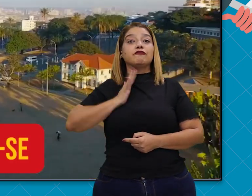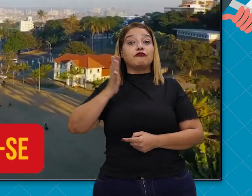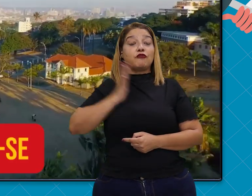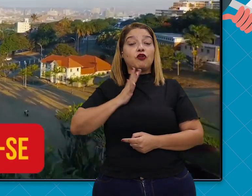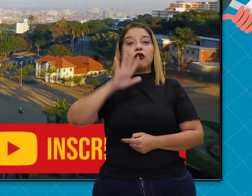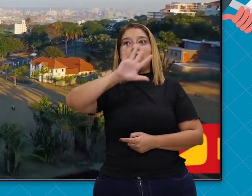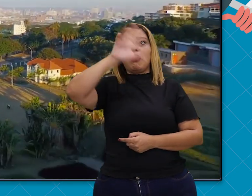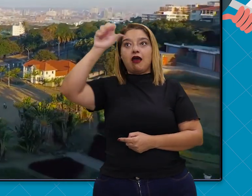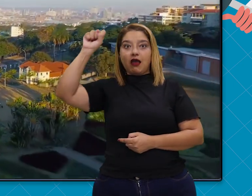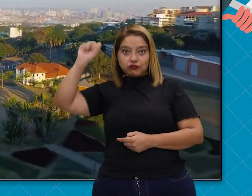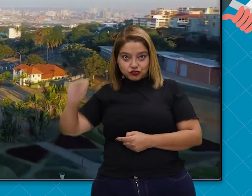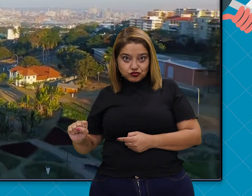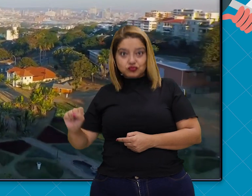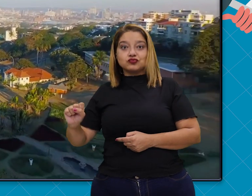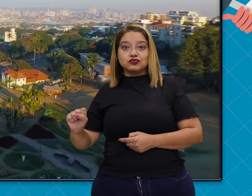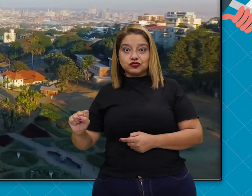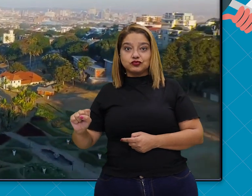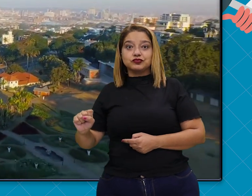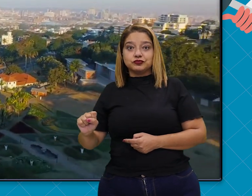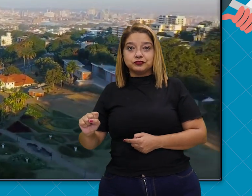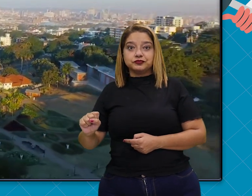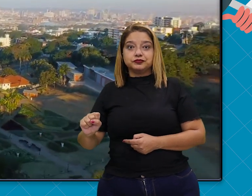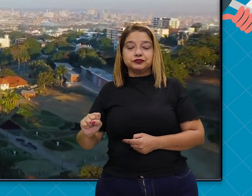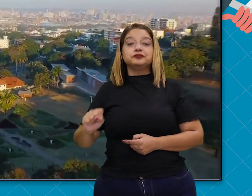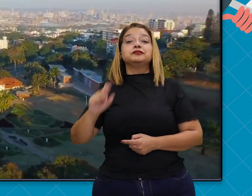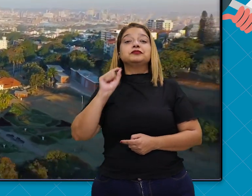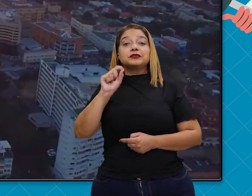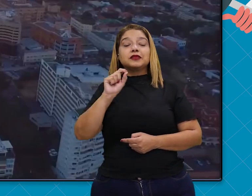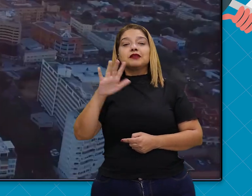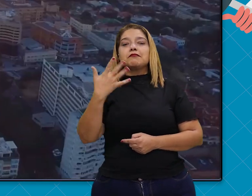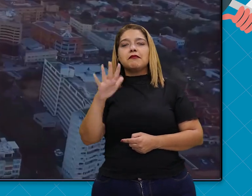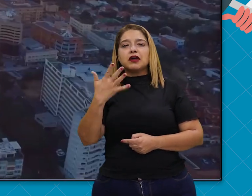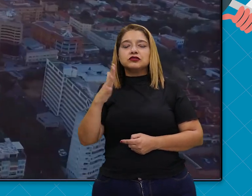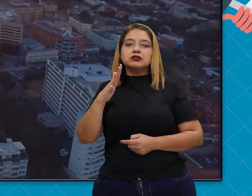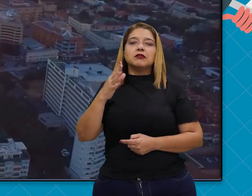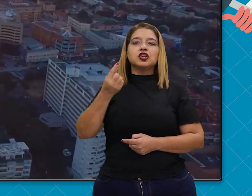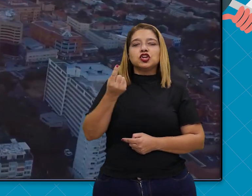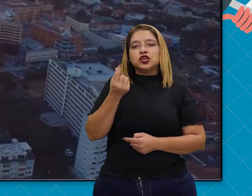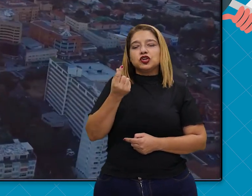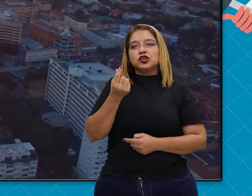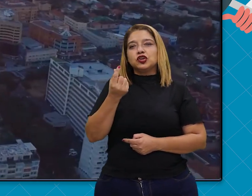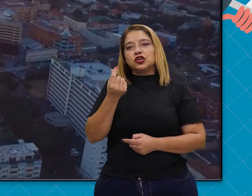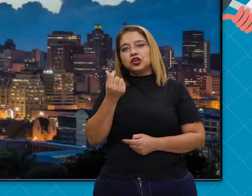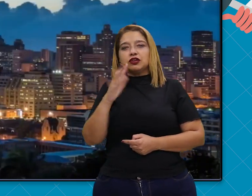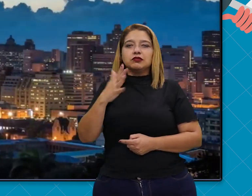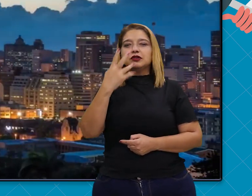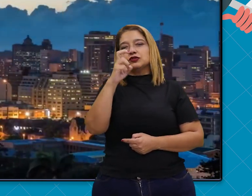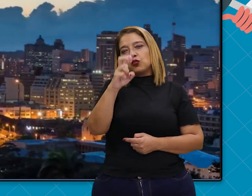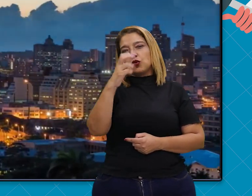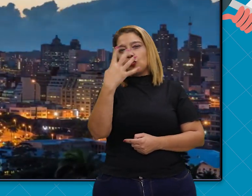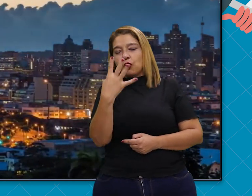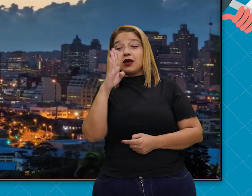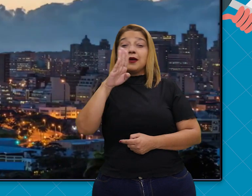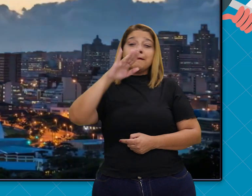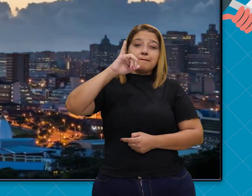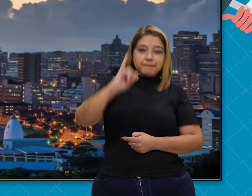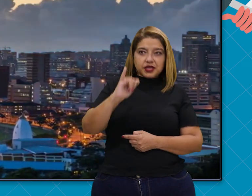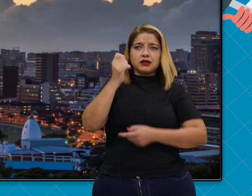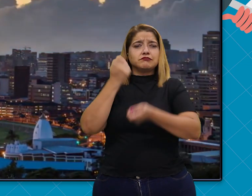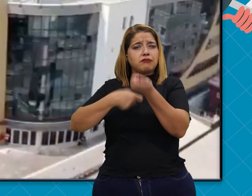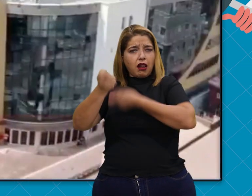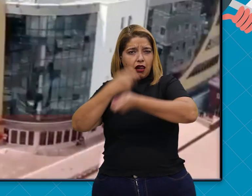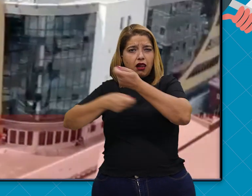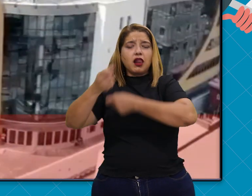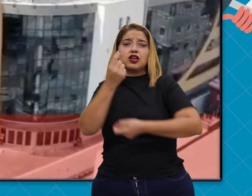do Sul. E tem uma riqueza total estimada em 54 bilhões de